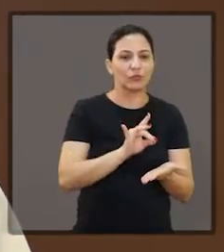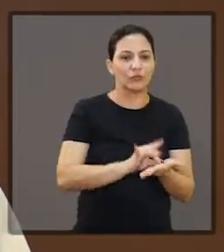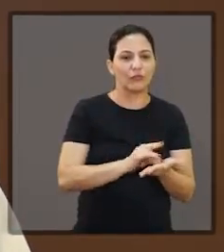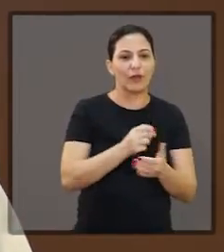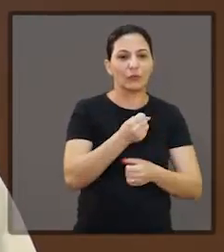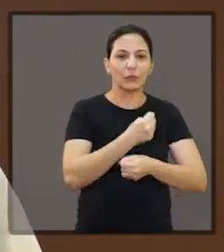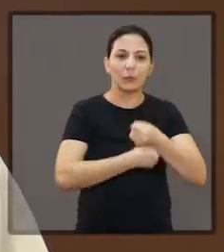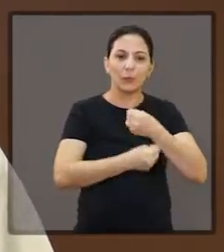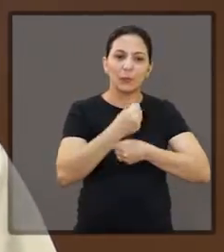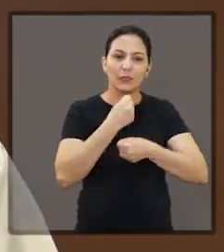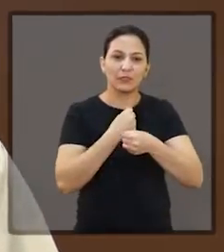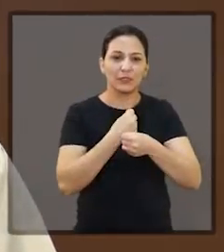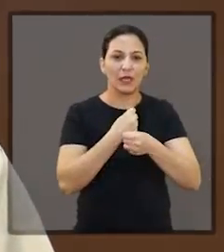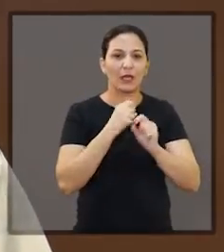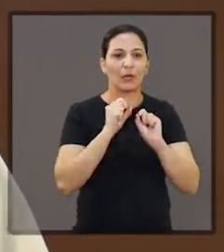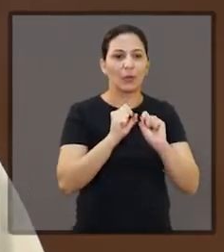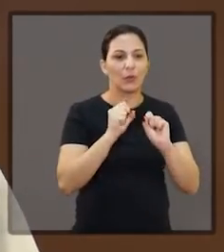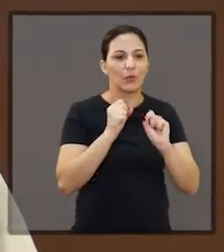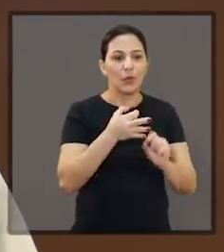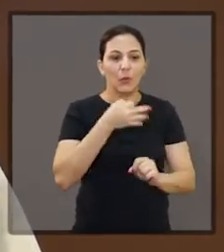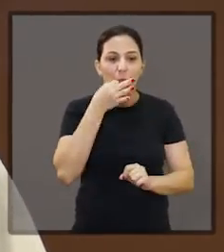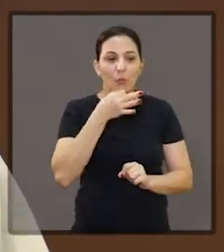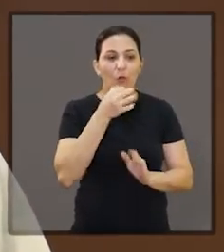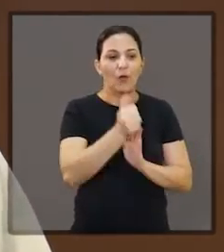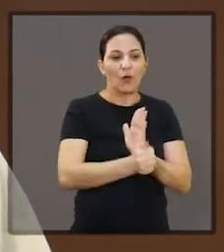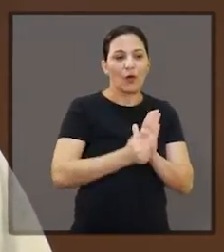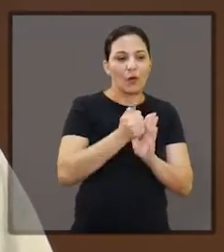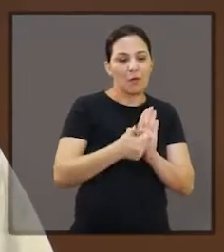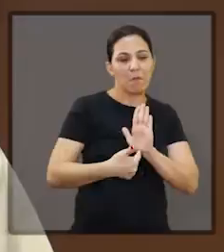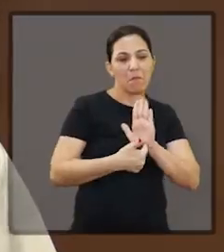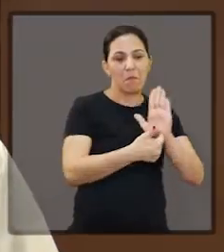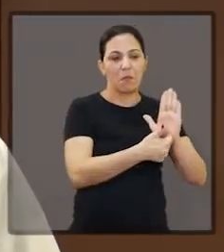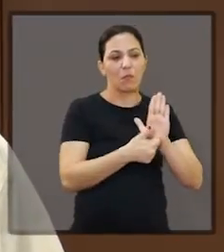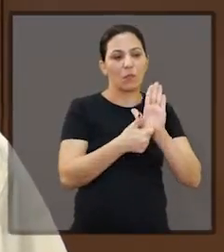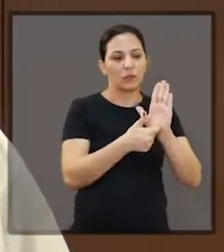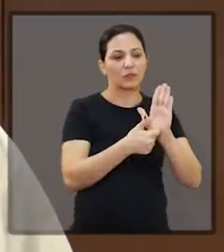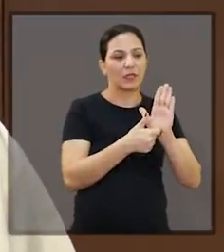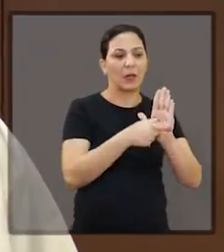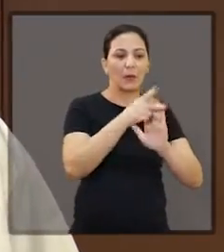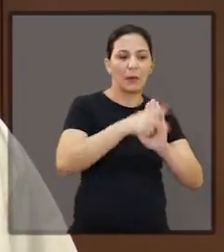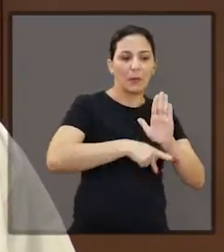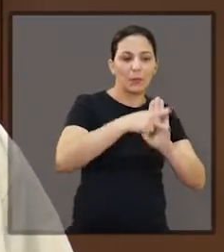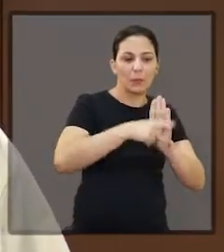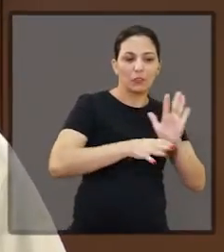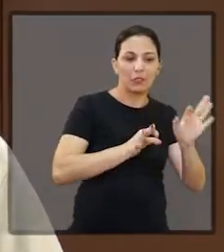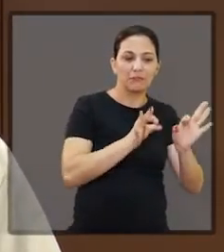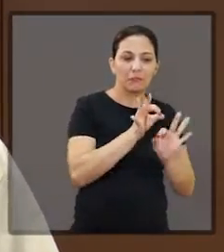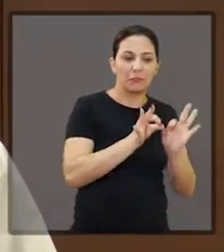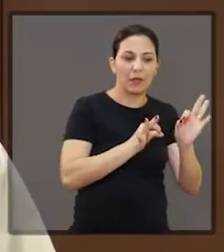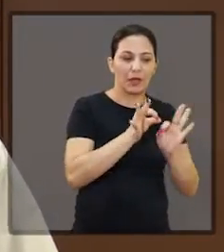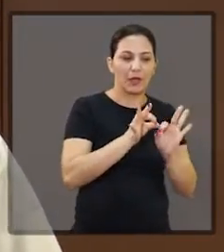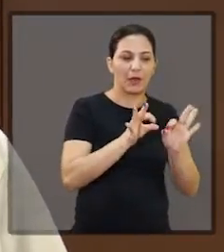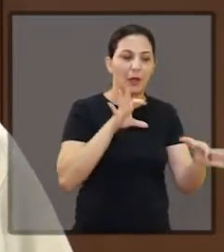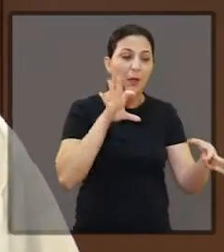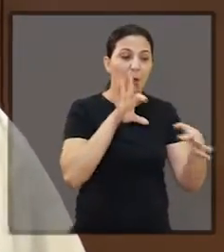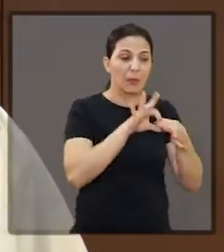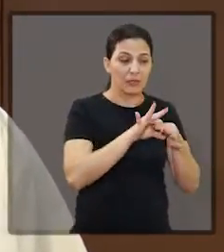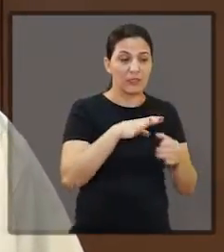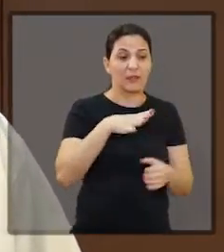teve um contato o ano passado e ele propôs a vir em Araraquara apresentar alguns projetos